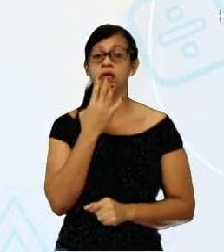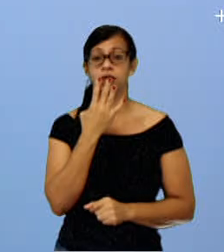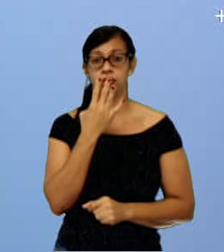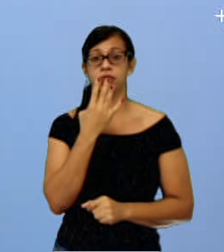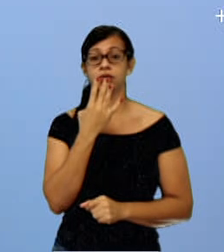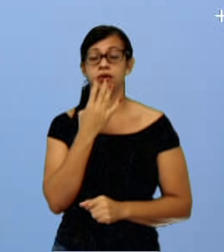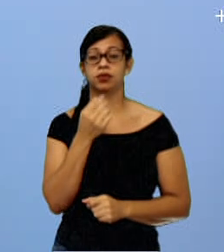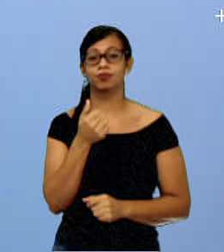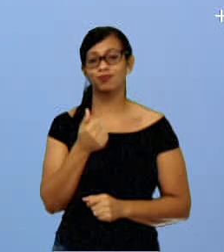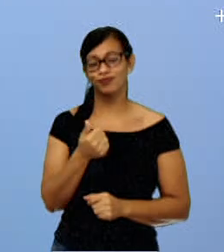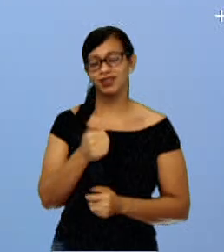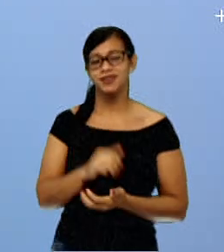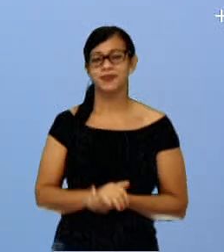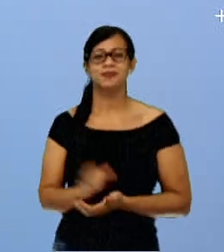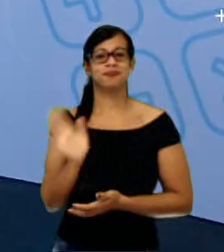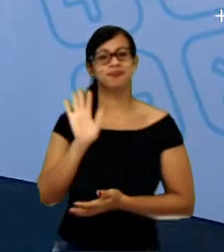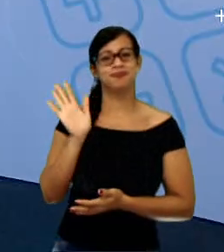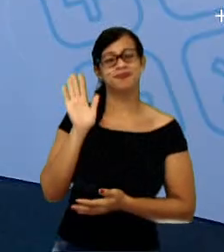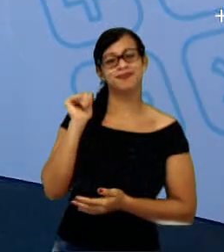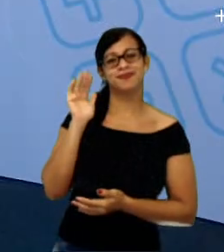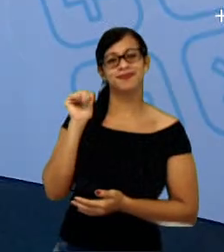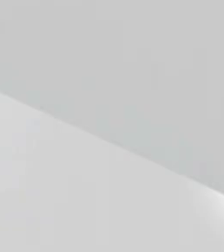aprendemos. Até a próxima!